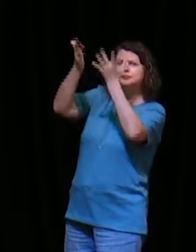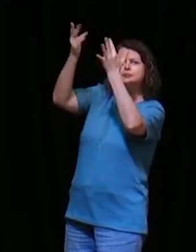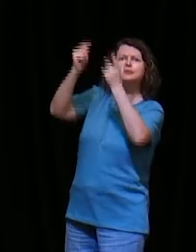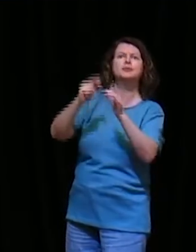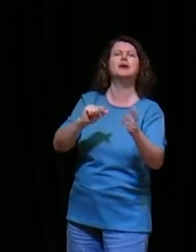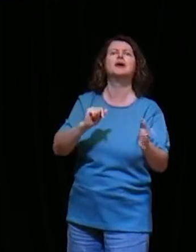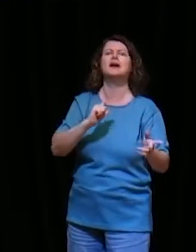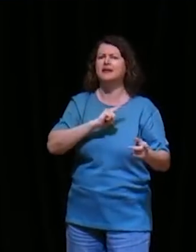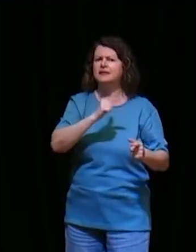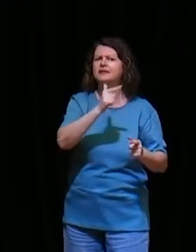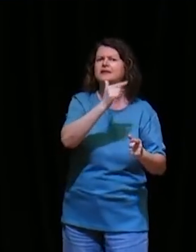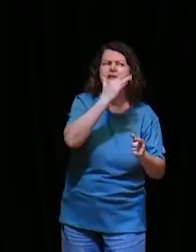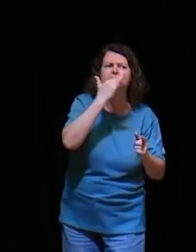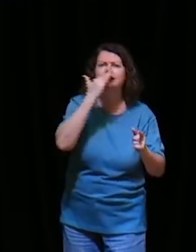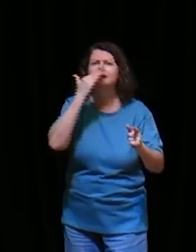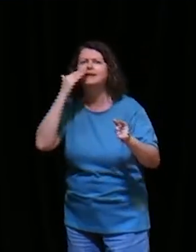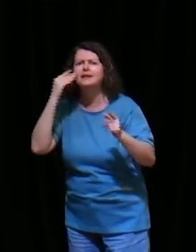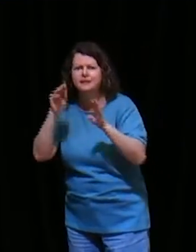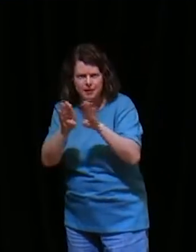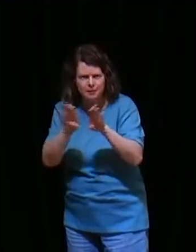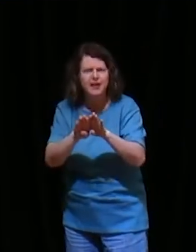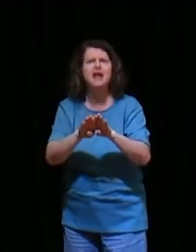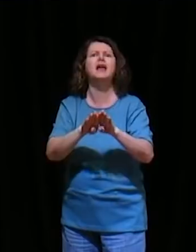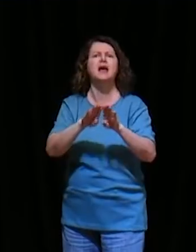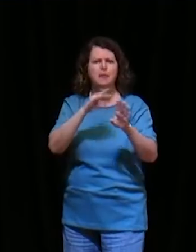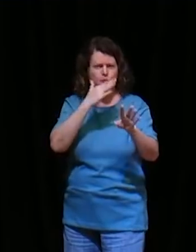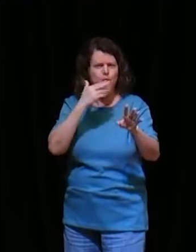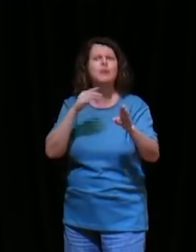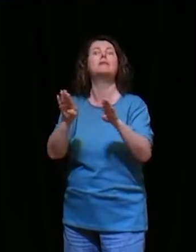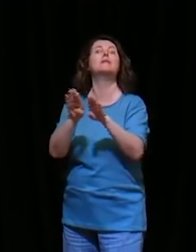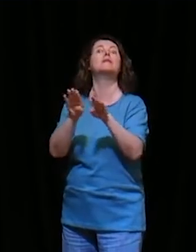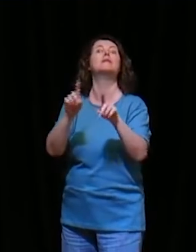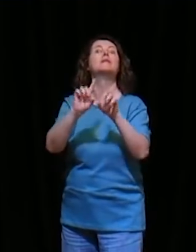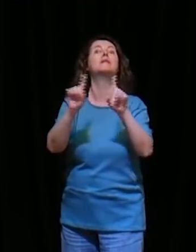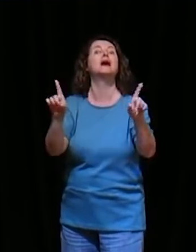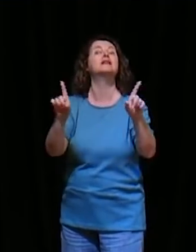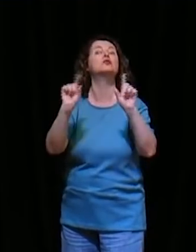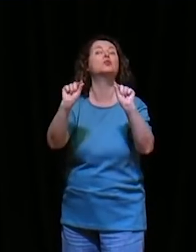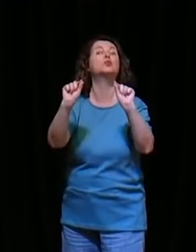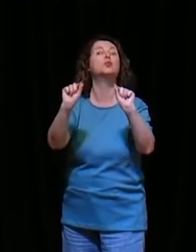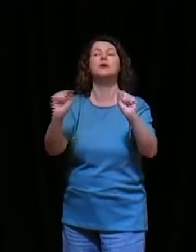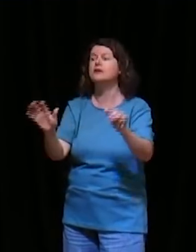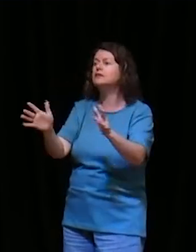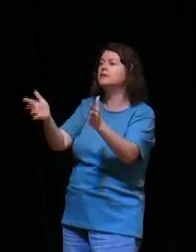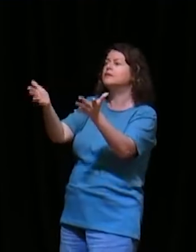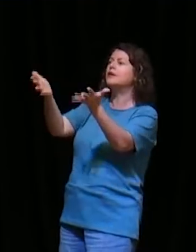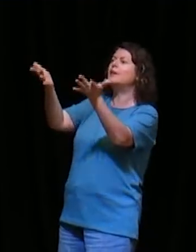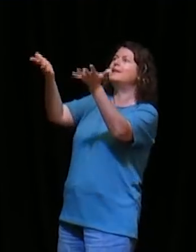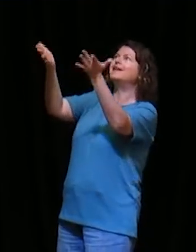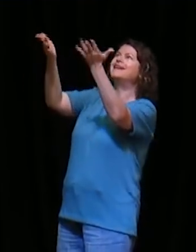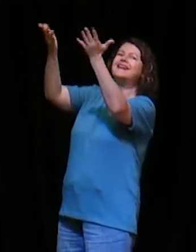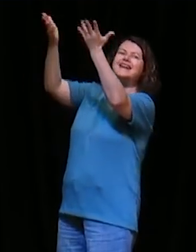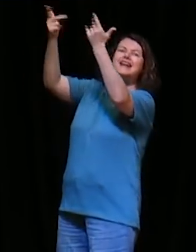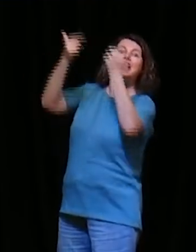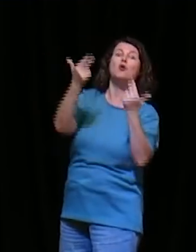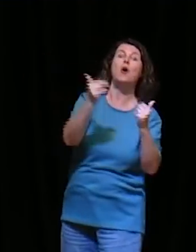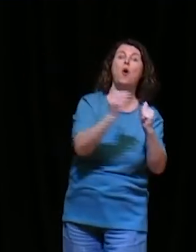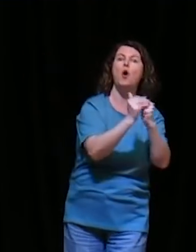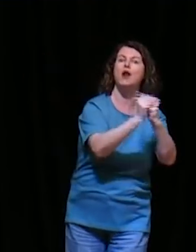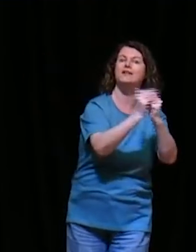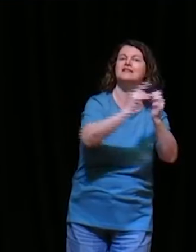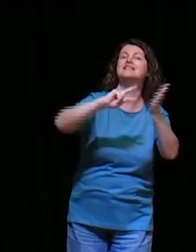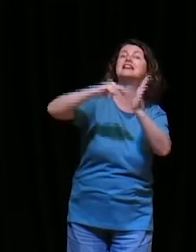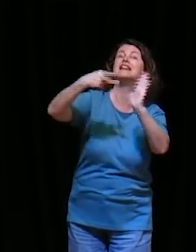perfume, ele é algo que sobe, é um perfume que sobe, queimado, que sobe, até o Senhor, pra que Deus,